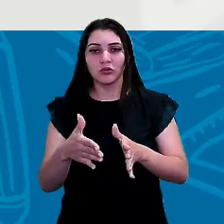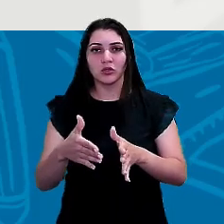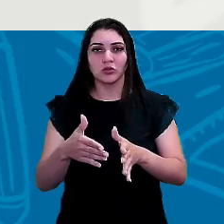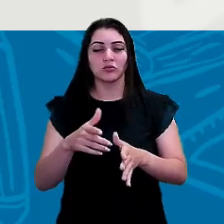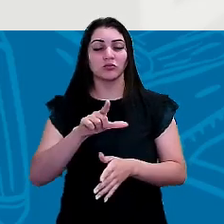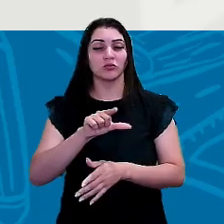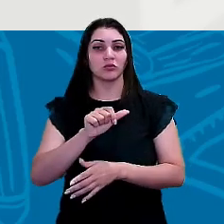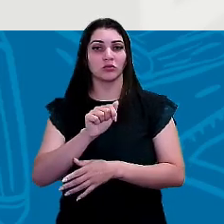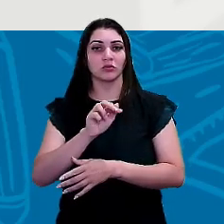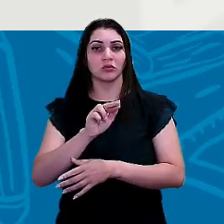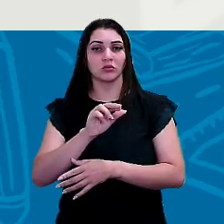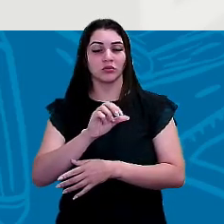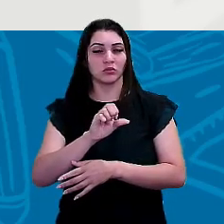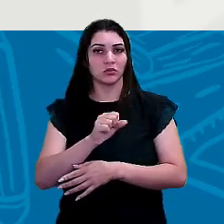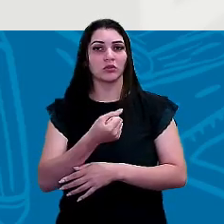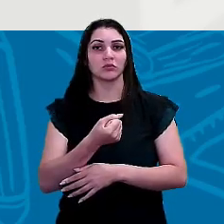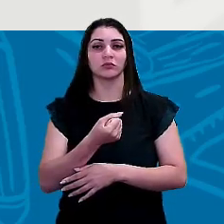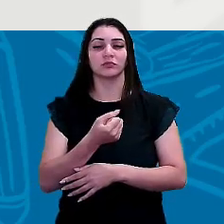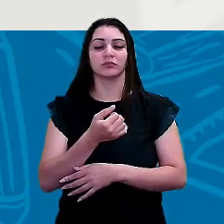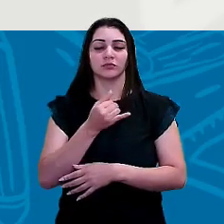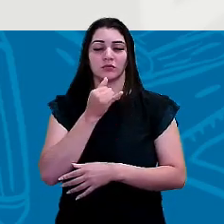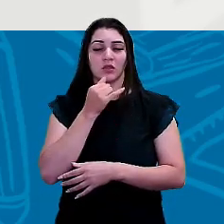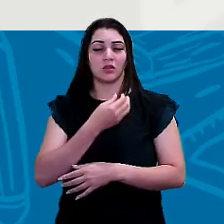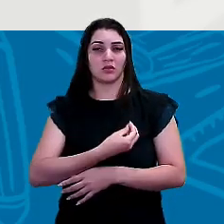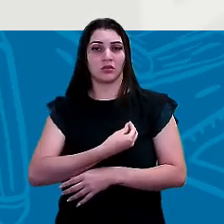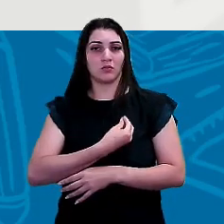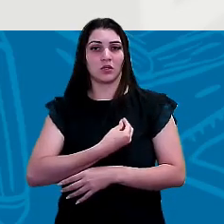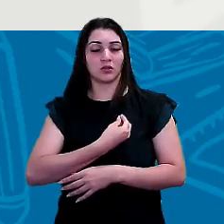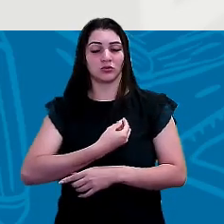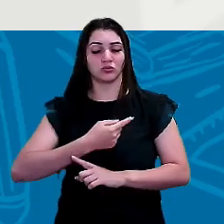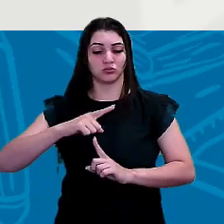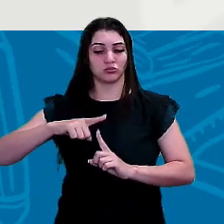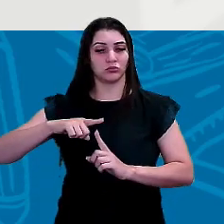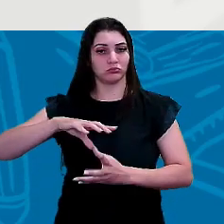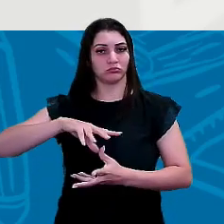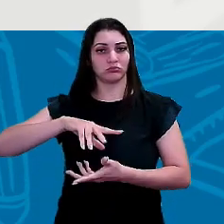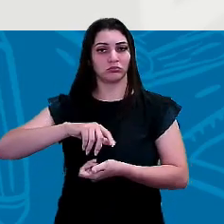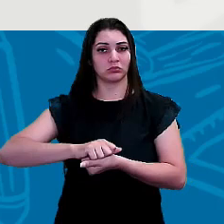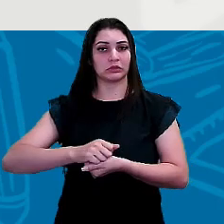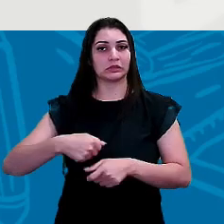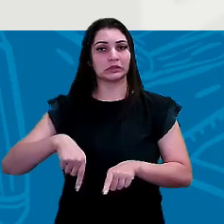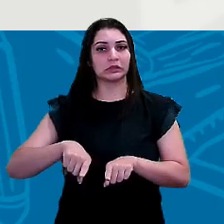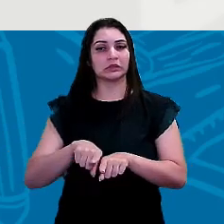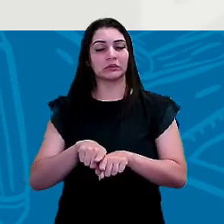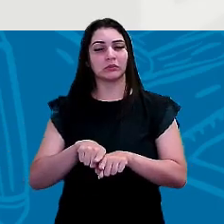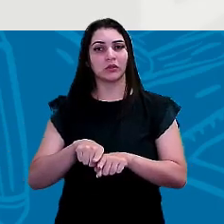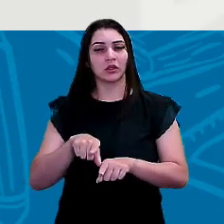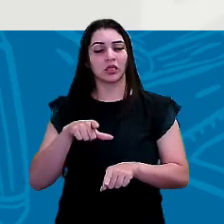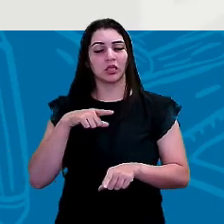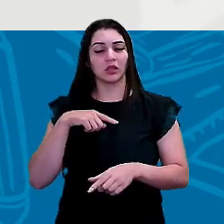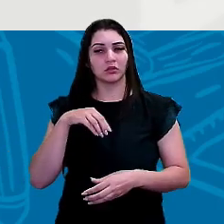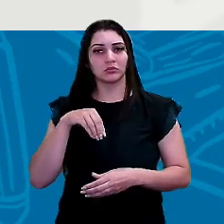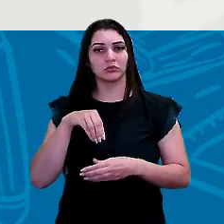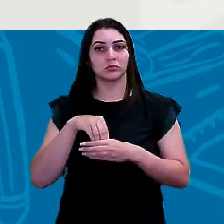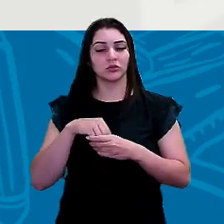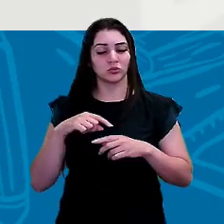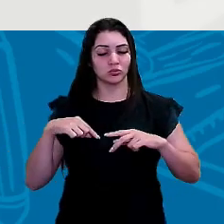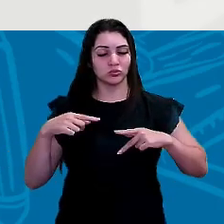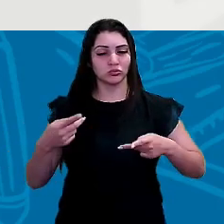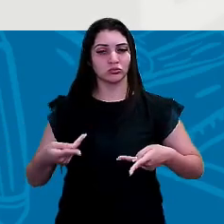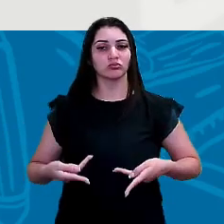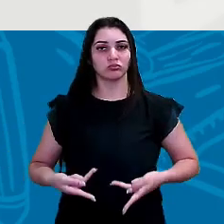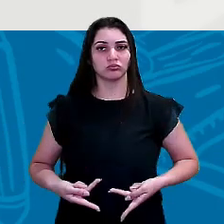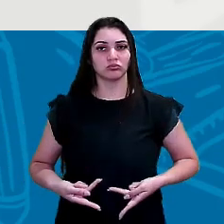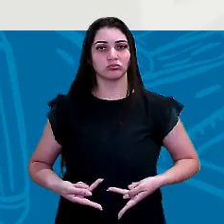glaciares e aquíferos, que estão presentes nos continentes da Terra. E também contida em todos os nossos organismos